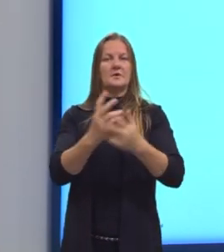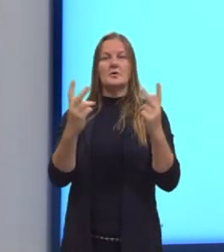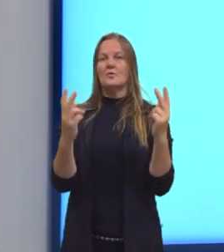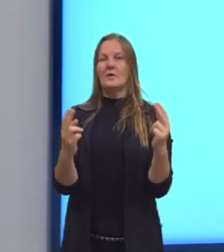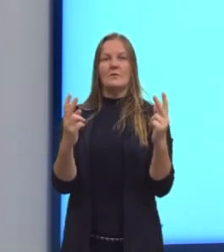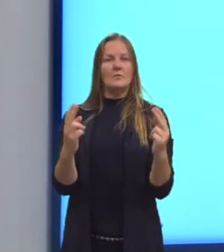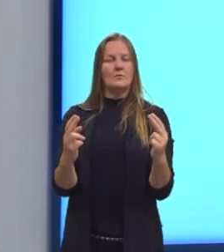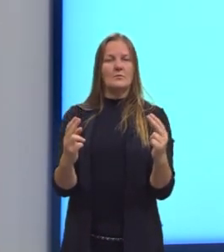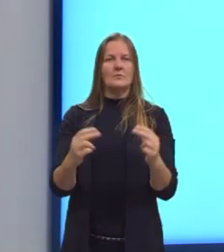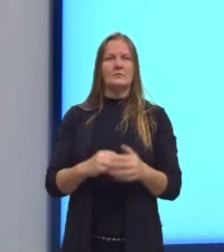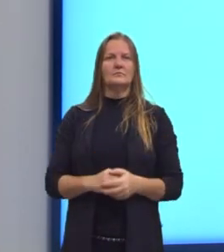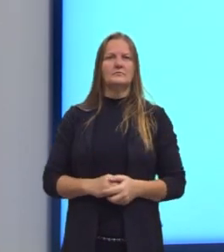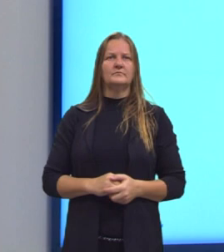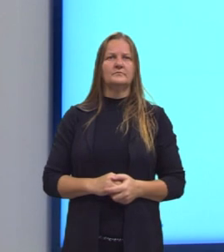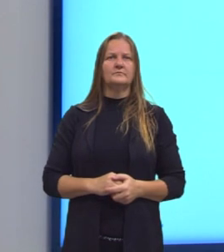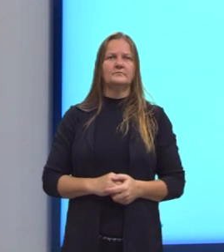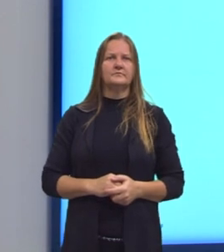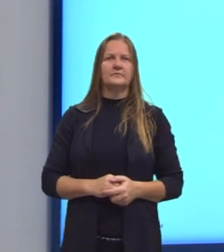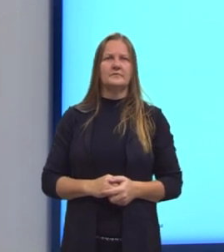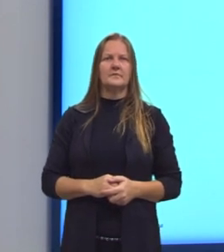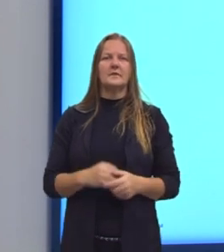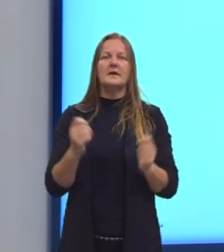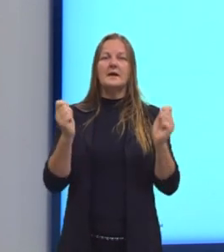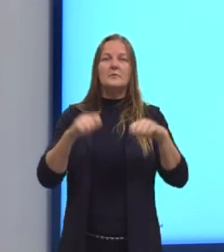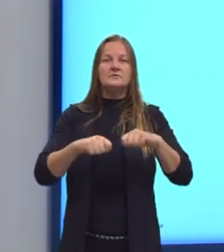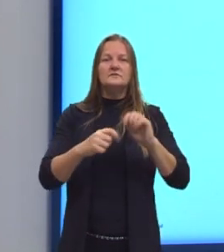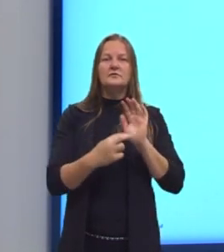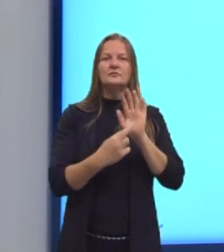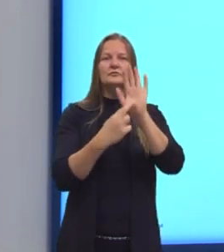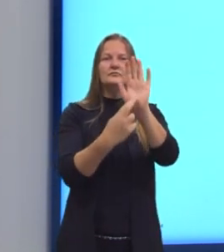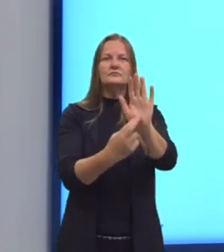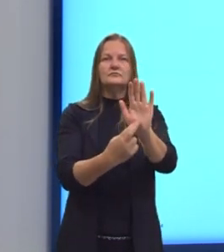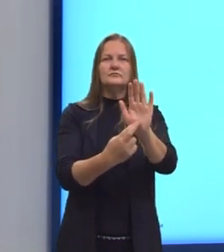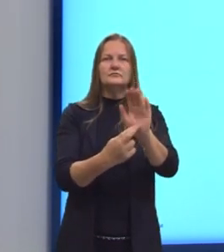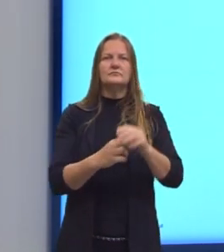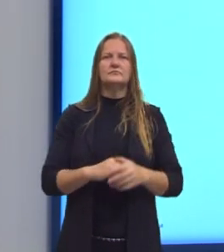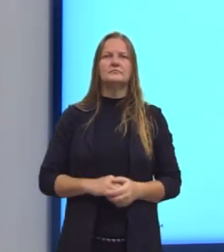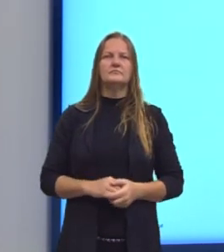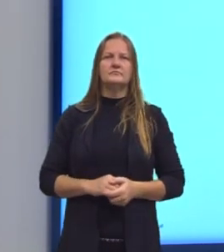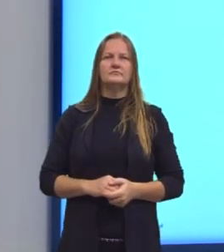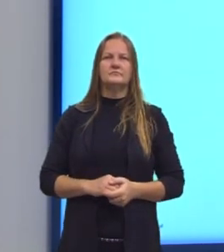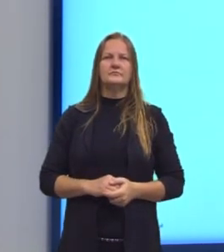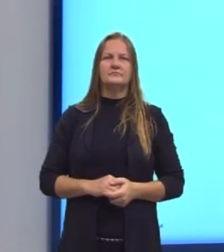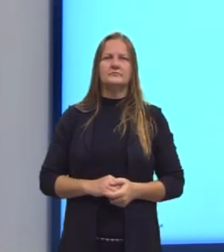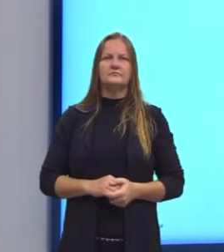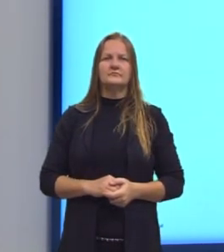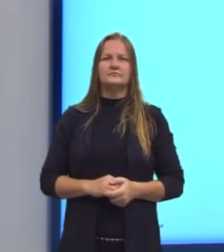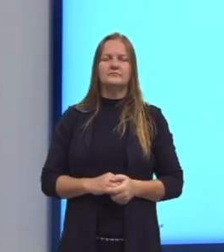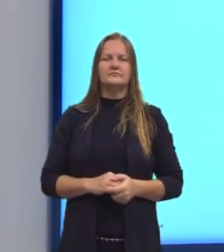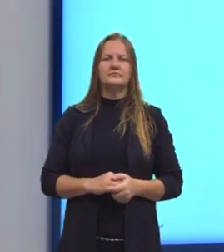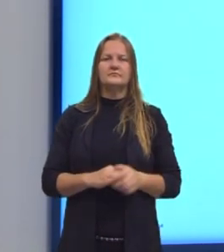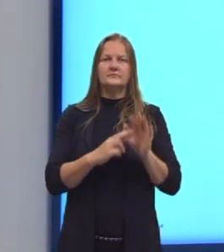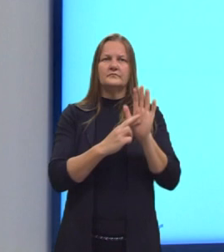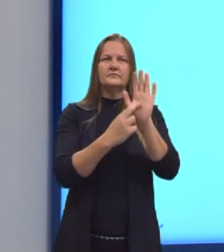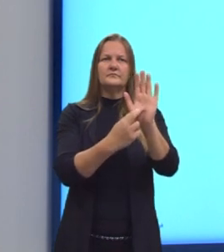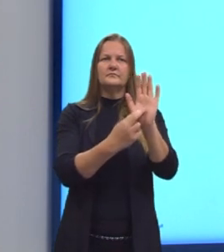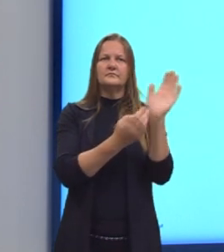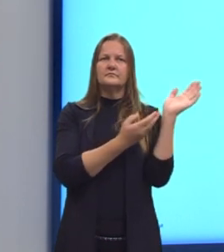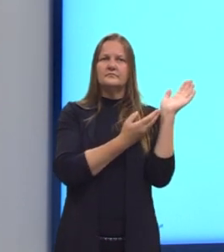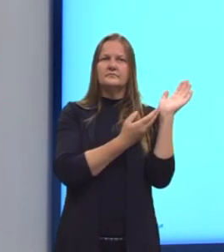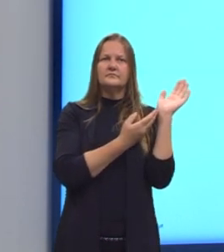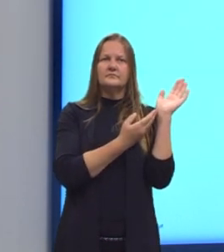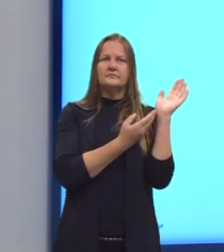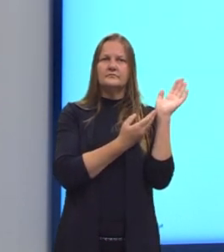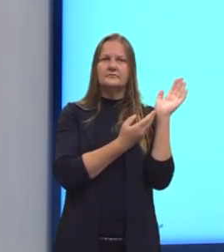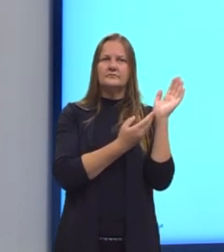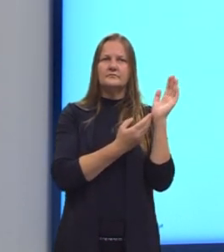iguais, nós podemos escrever da seguinte forma. A vezes D, representado aqui ao lado, é igual a